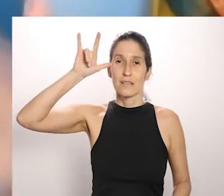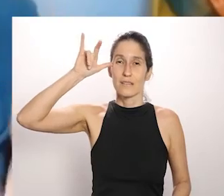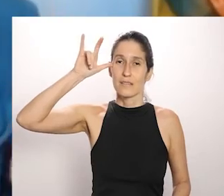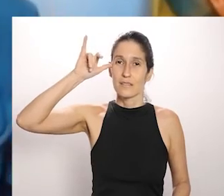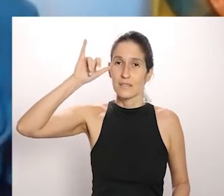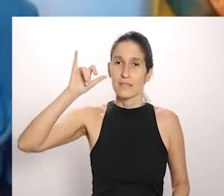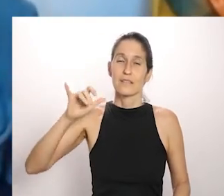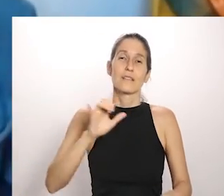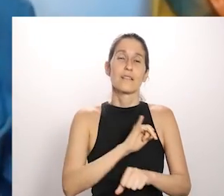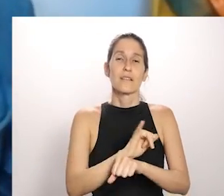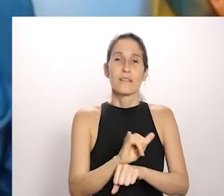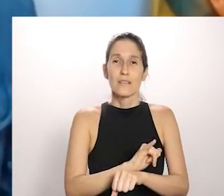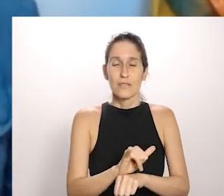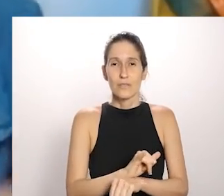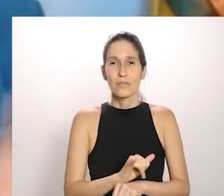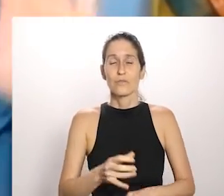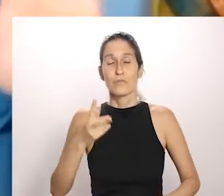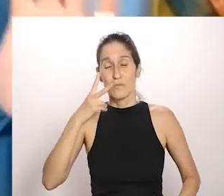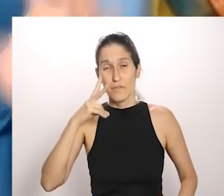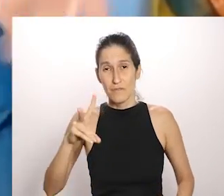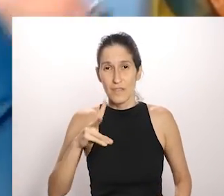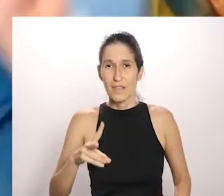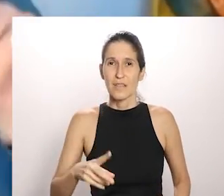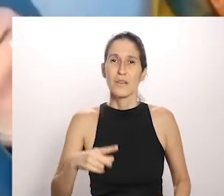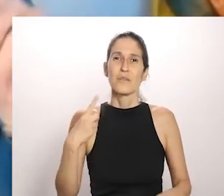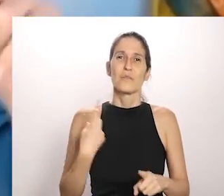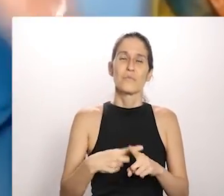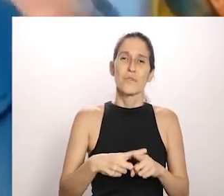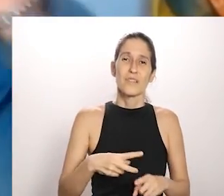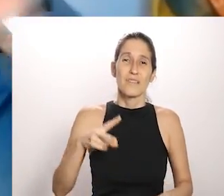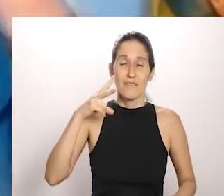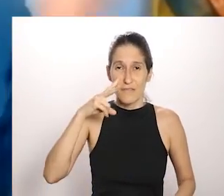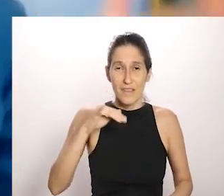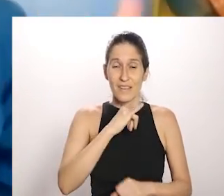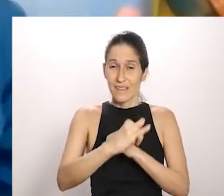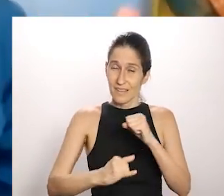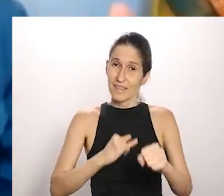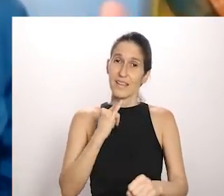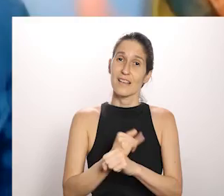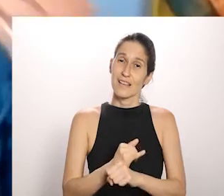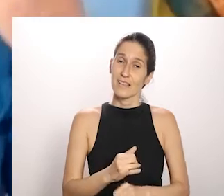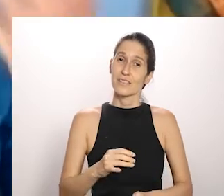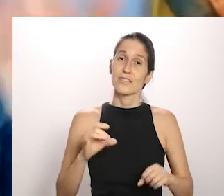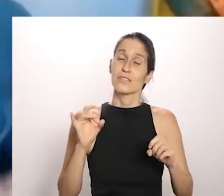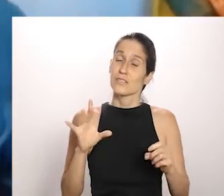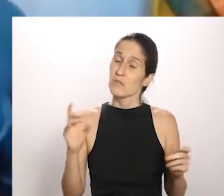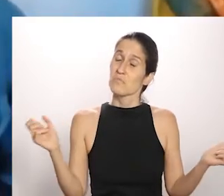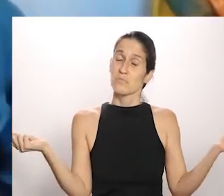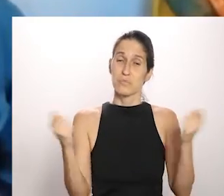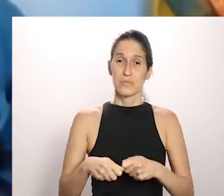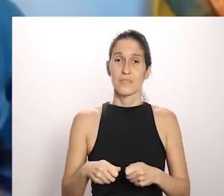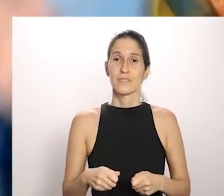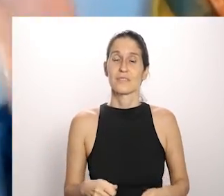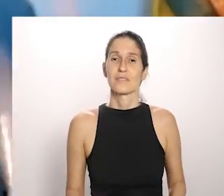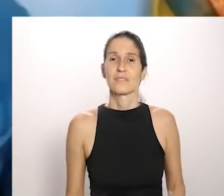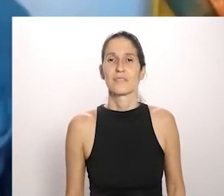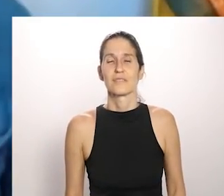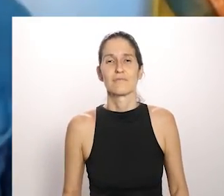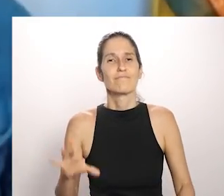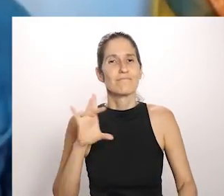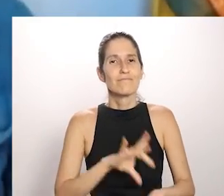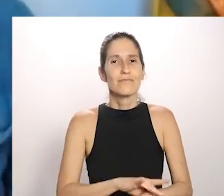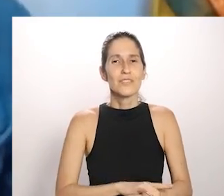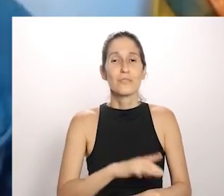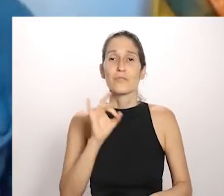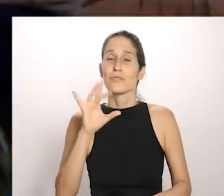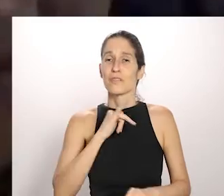canais de YouTube dos artistas porque quem não está nessa janela não está em canto nenhum essa é a única janela que segura nesse